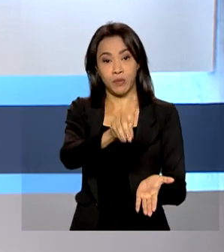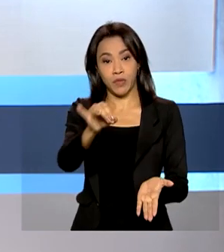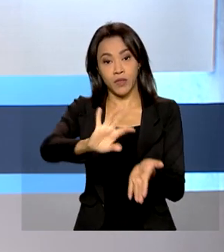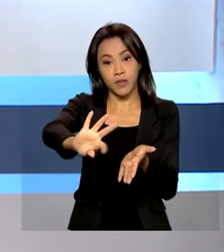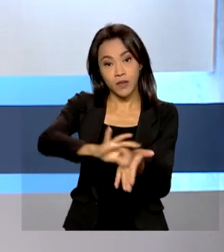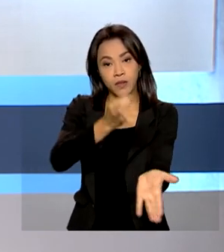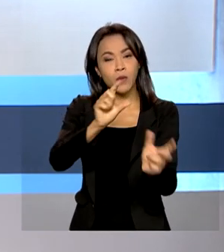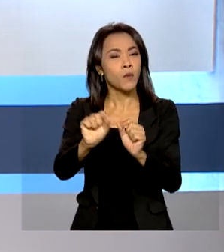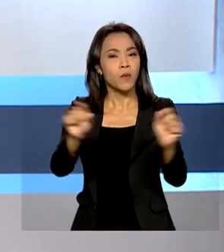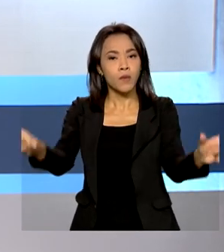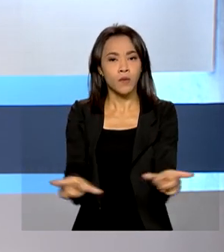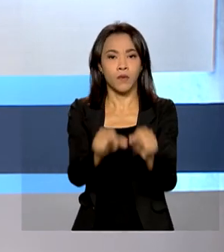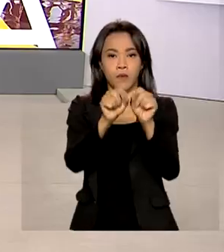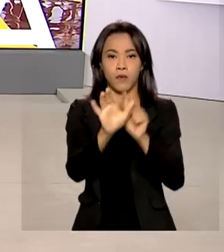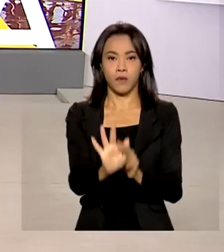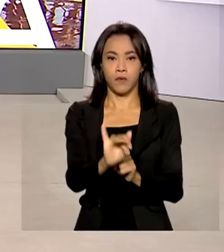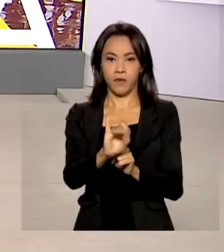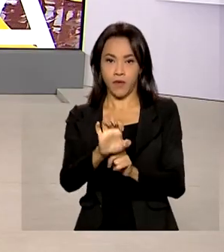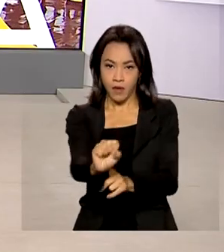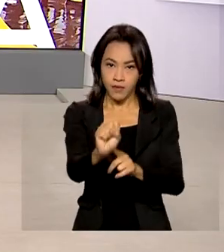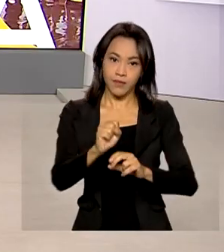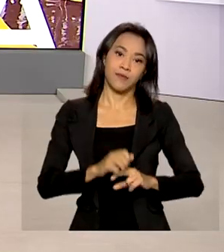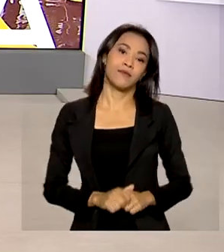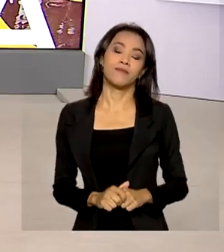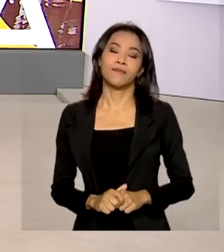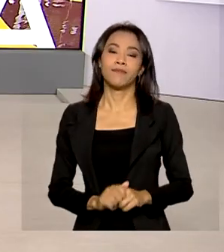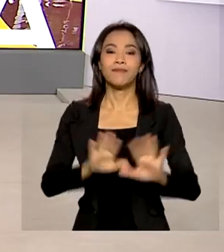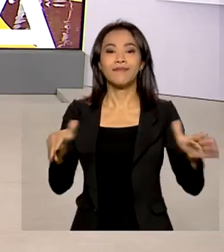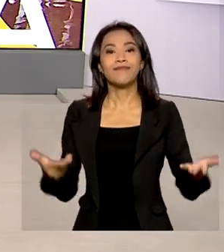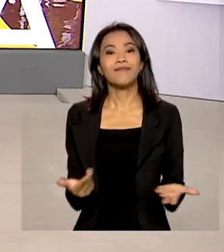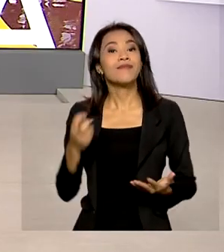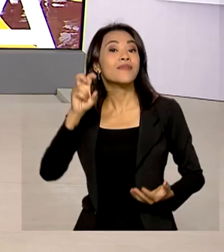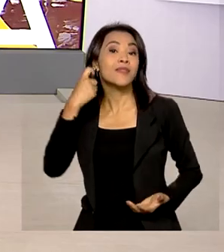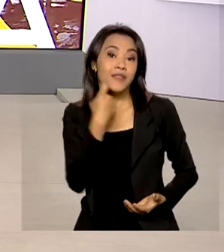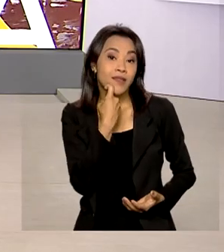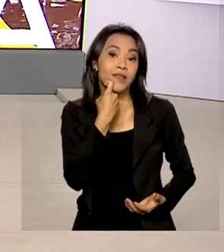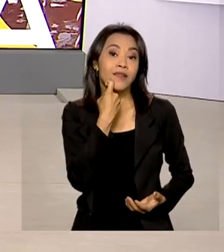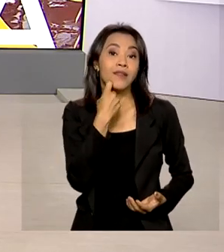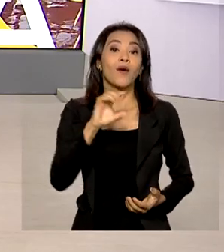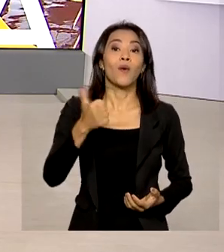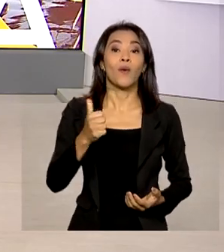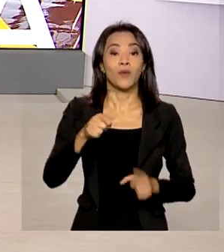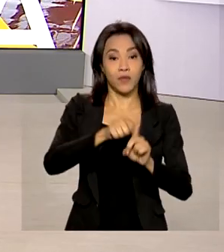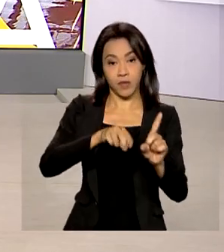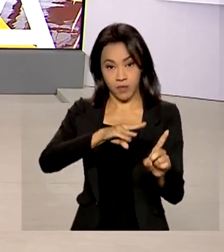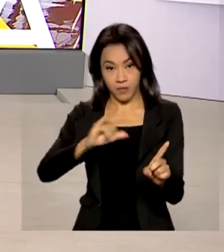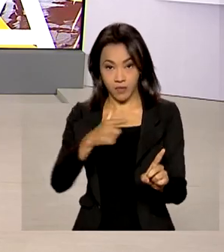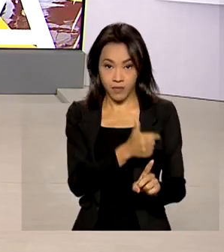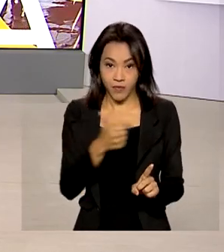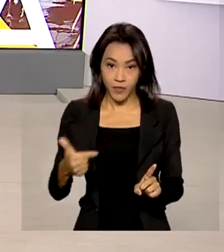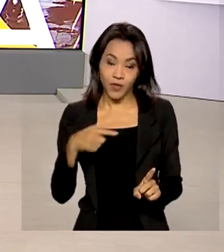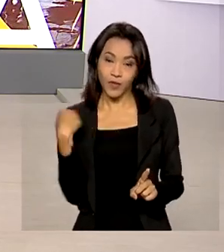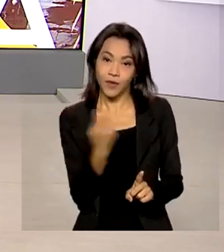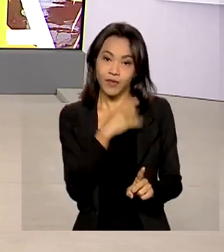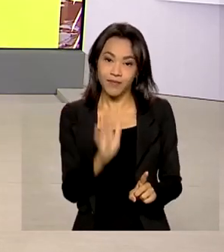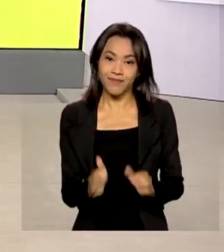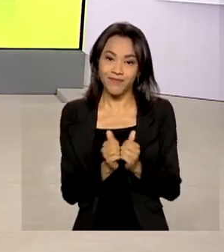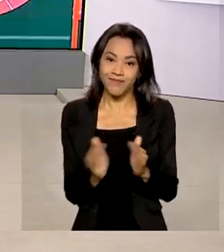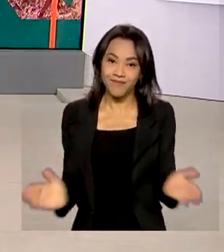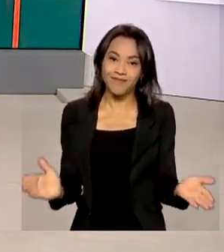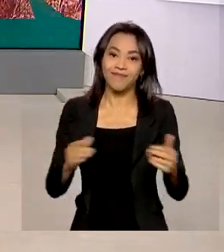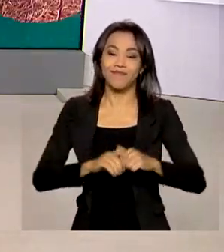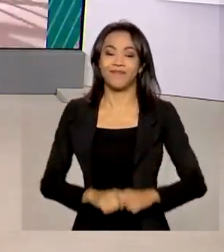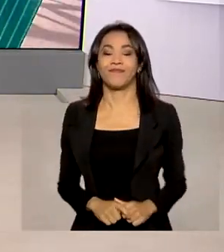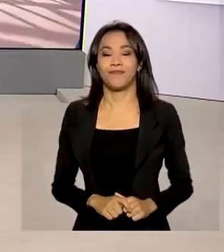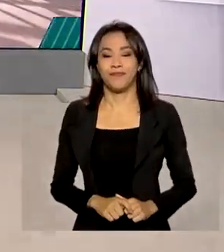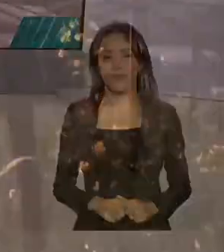inscrições para o Fies. Sexta-feira, 11 de março de 2022, o Brasil em Dia já